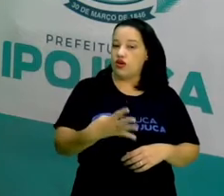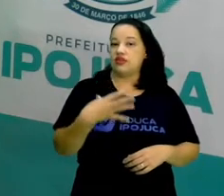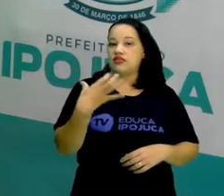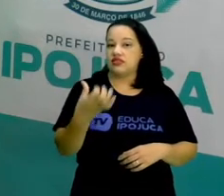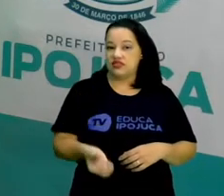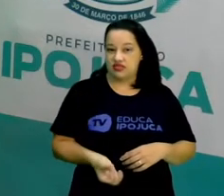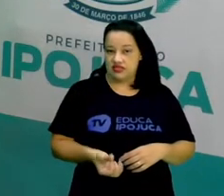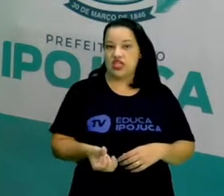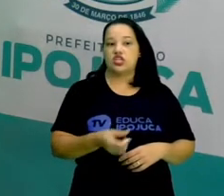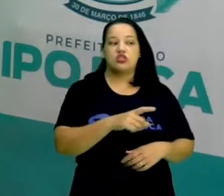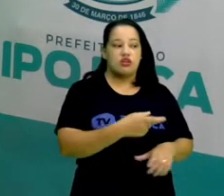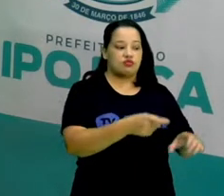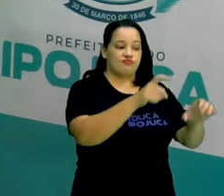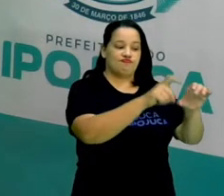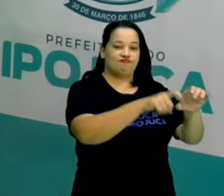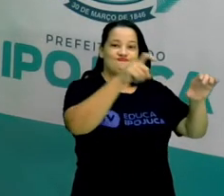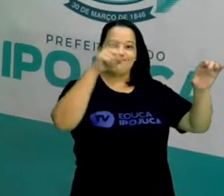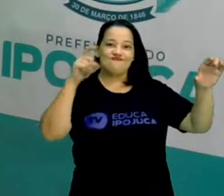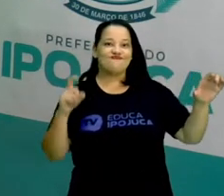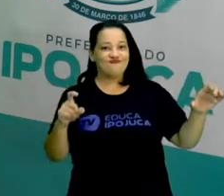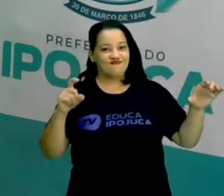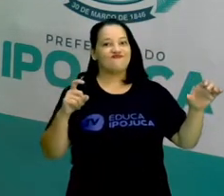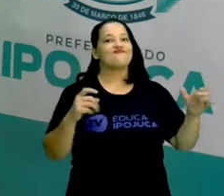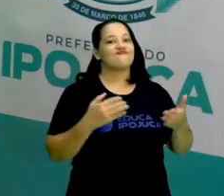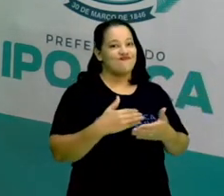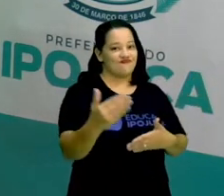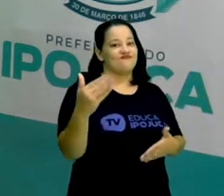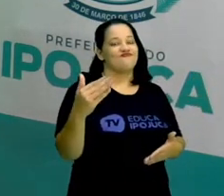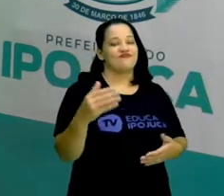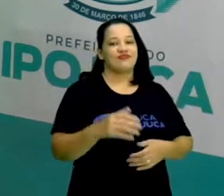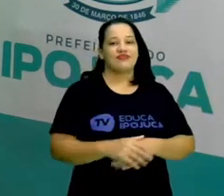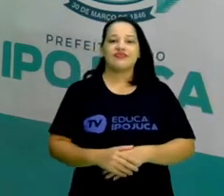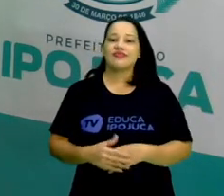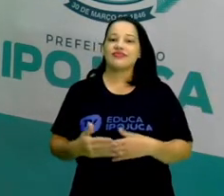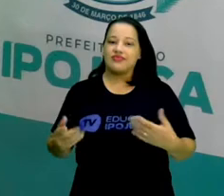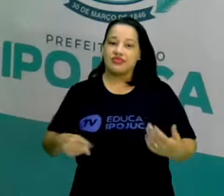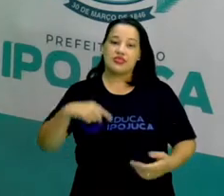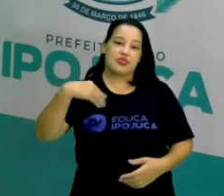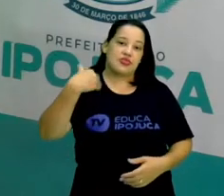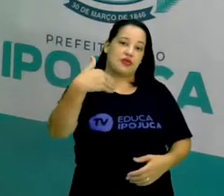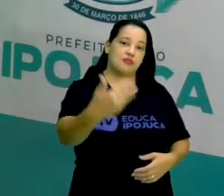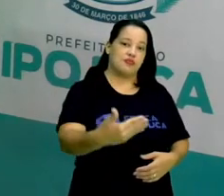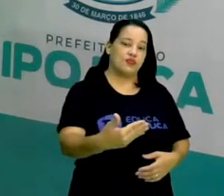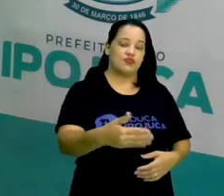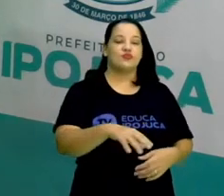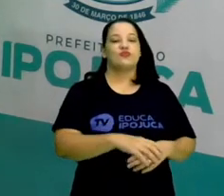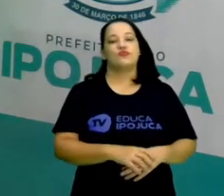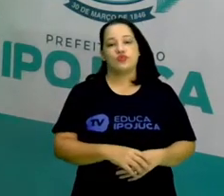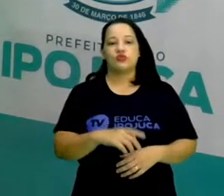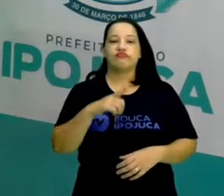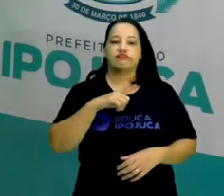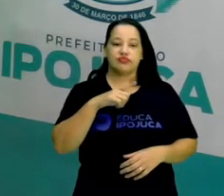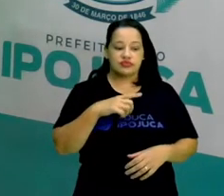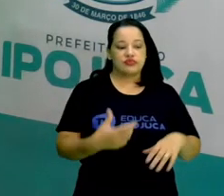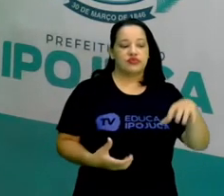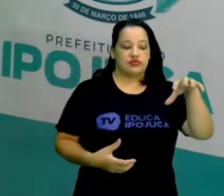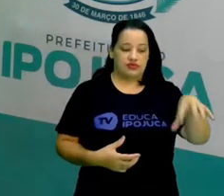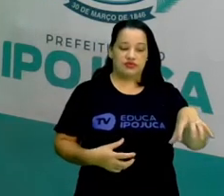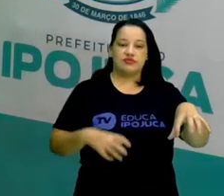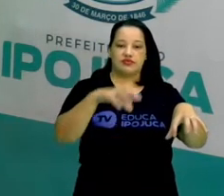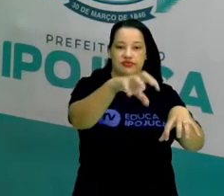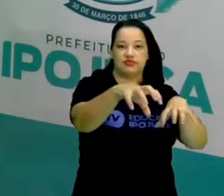emancipação da nossa cidade. E, em seguida, suas terras foram divididas em três distritos.